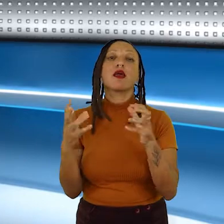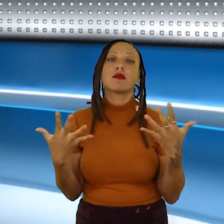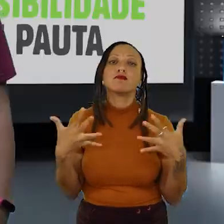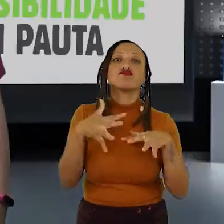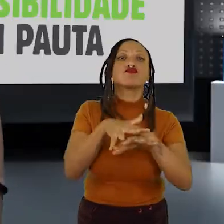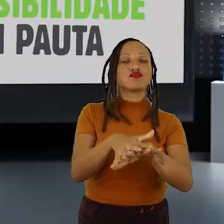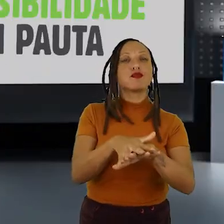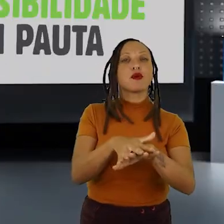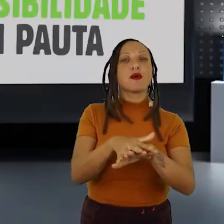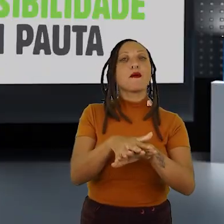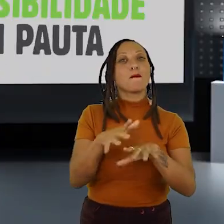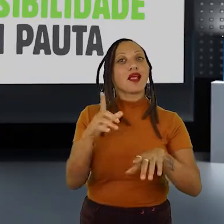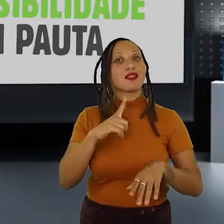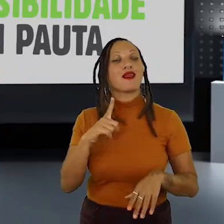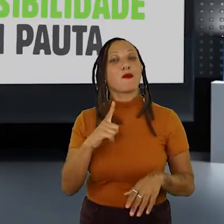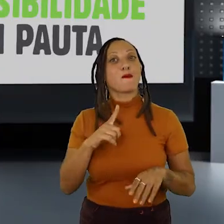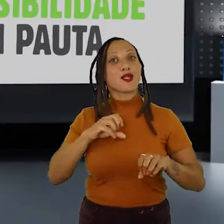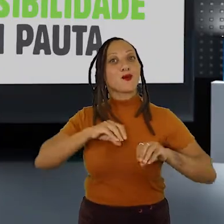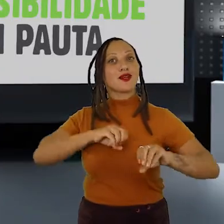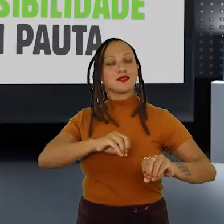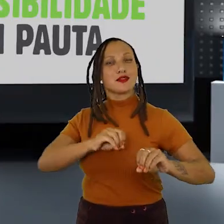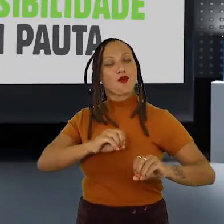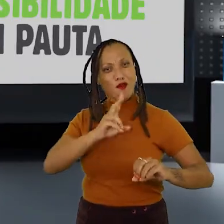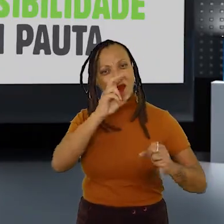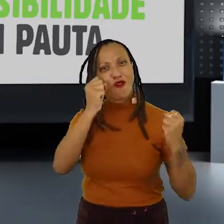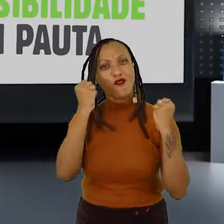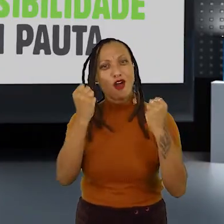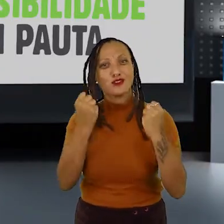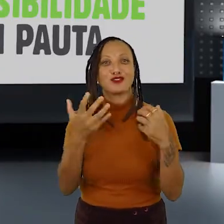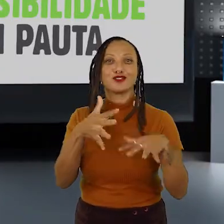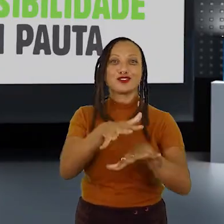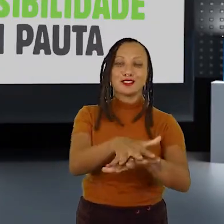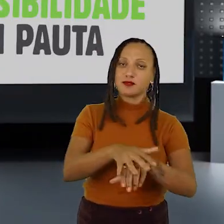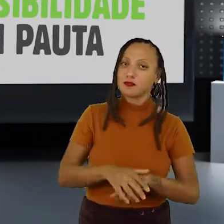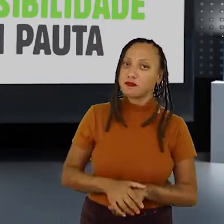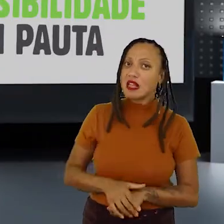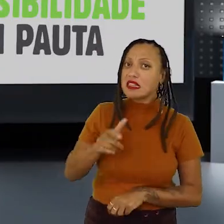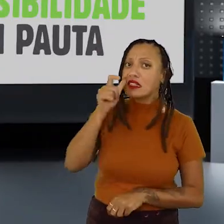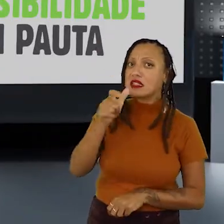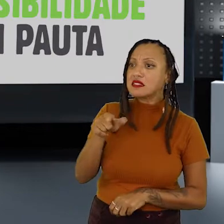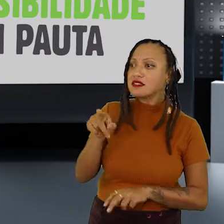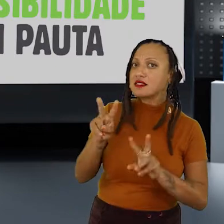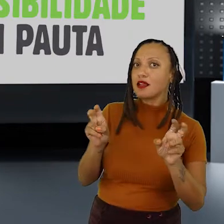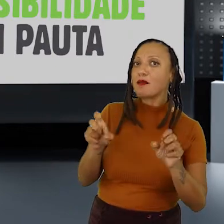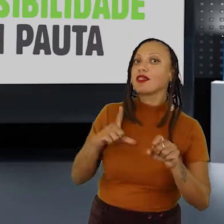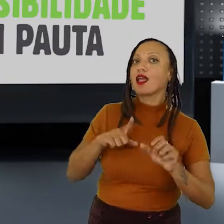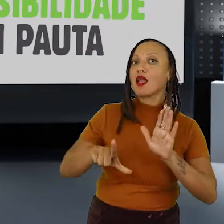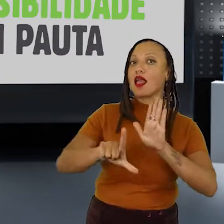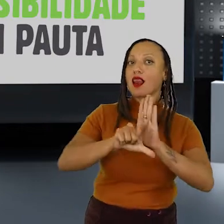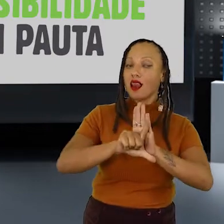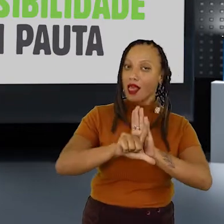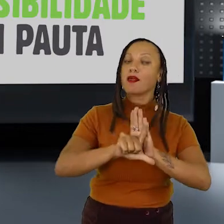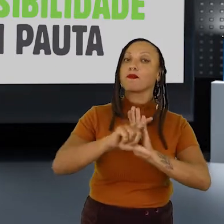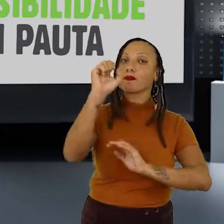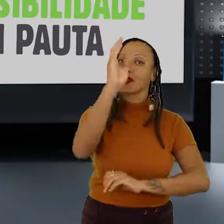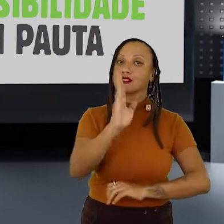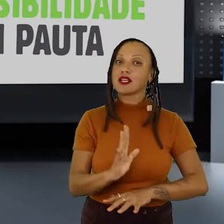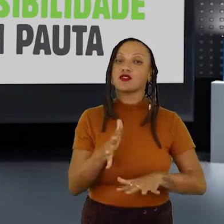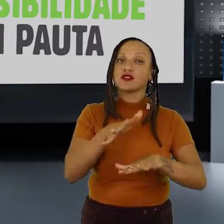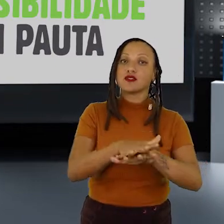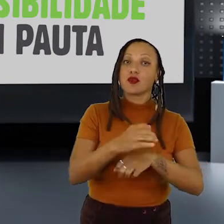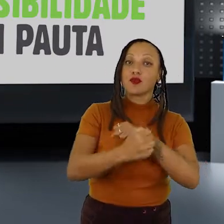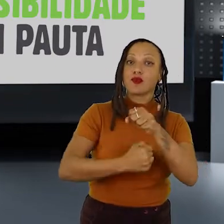inclusiva. Muito legal falarmos sobre esse assunto. Inclusive, existe uma lei que se chama Lei Brasileira de Inclusão do ano de